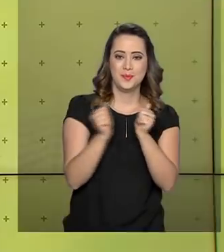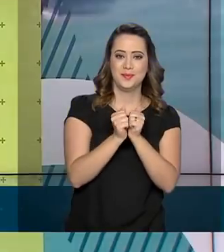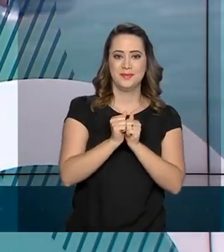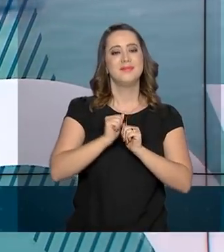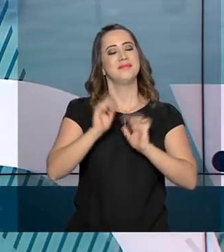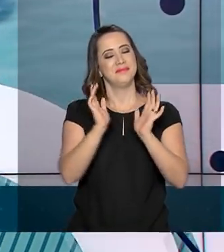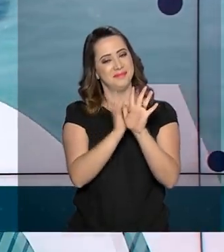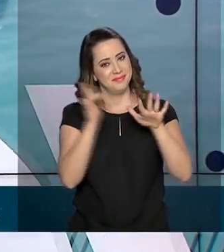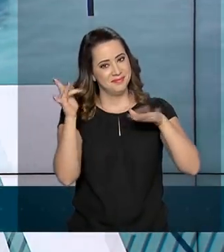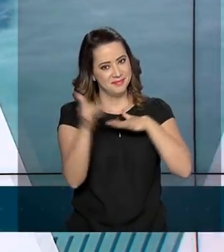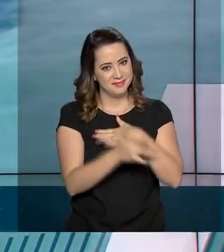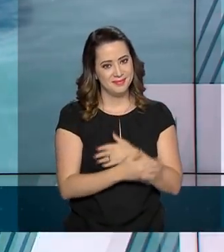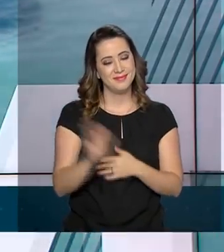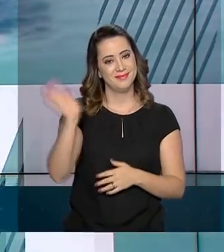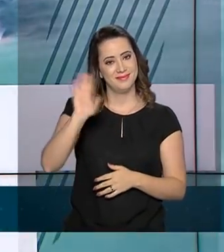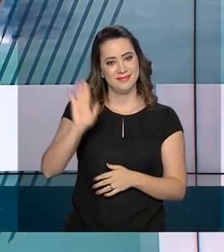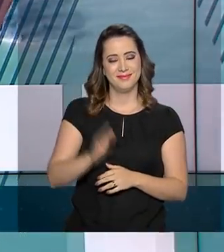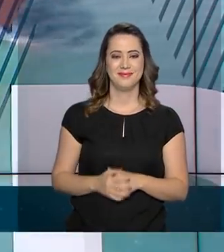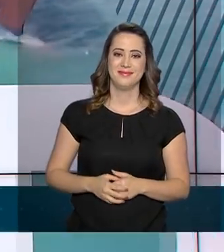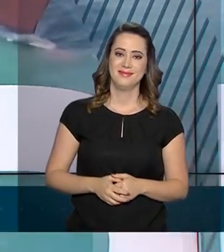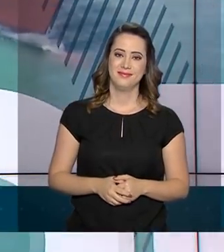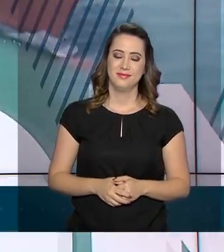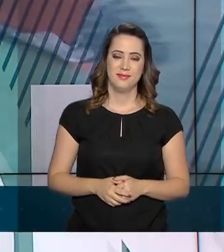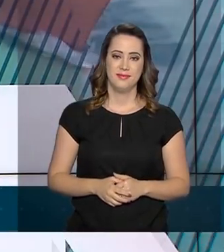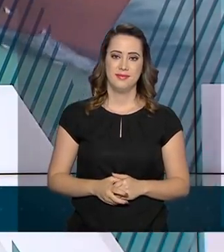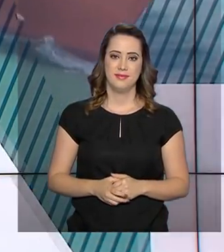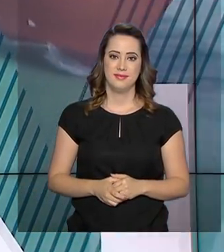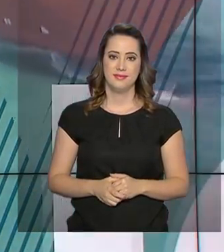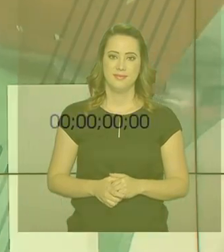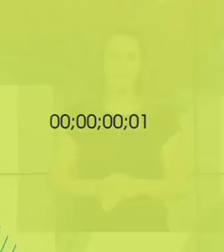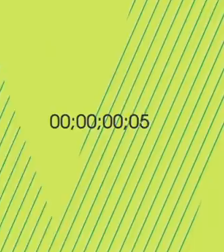com a gente também pelas redes sociais. Até a próxima!